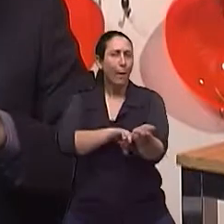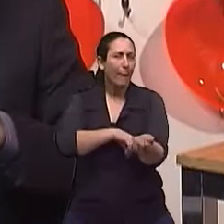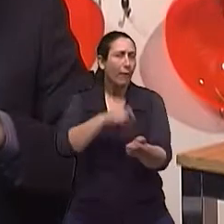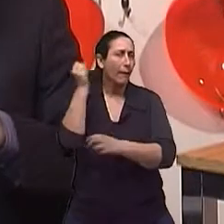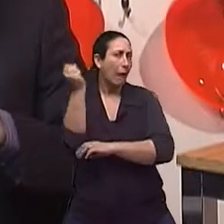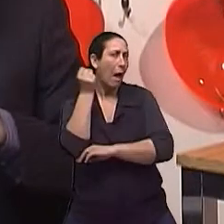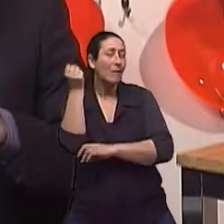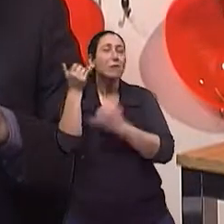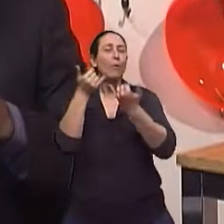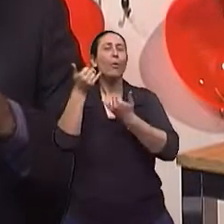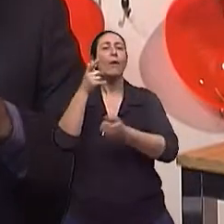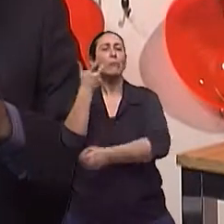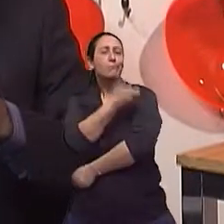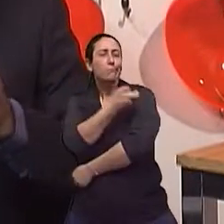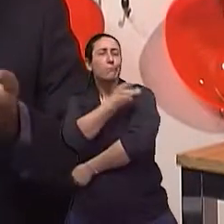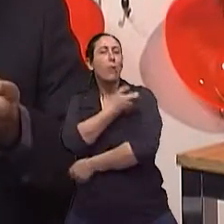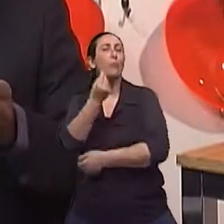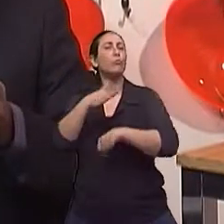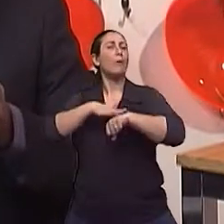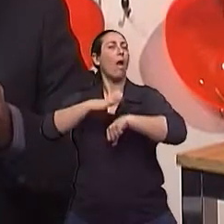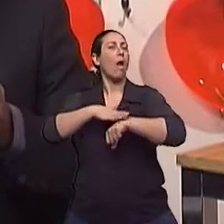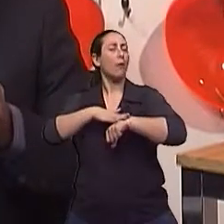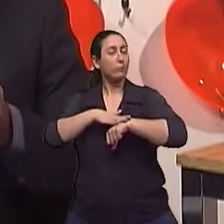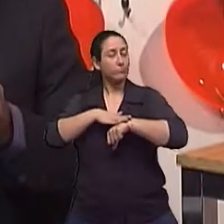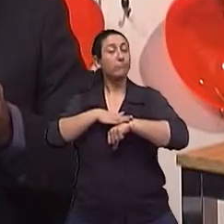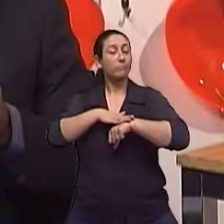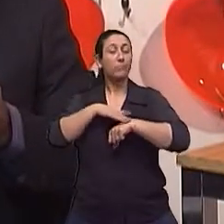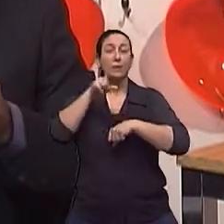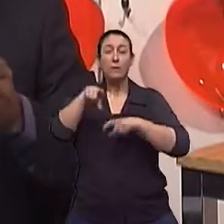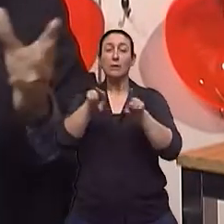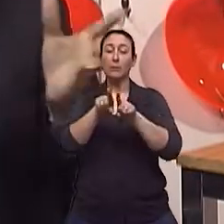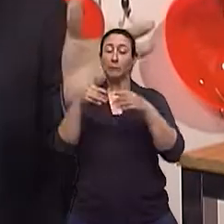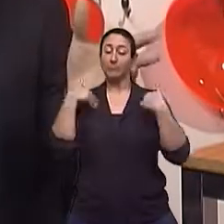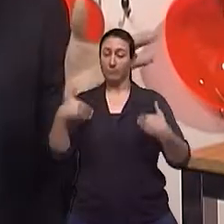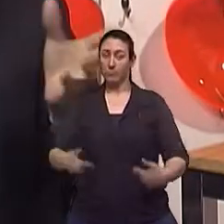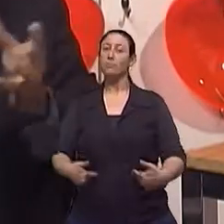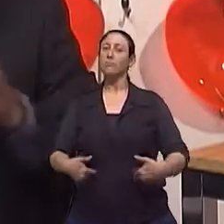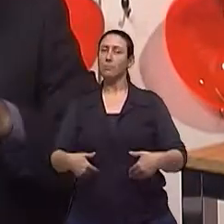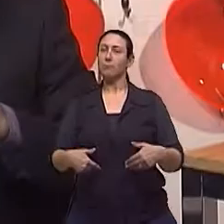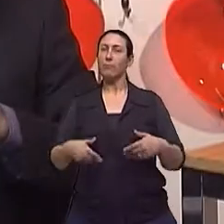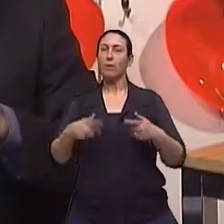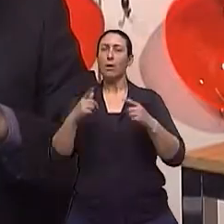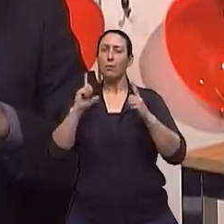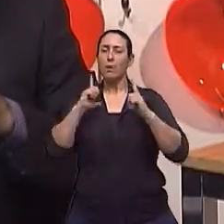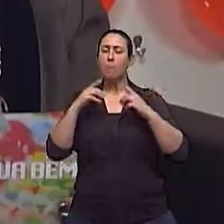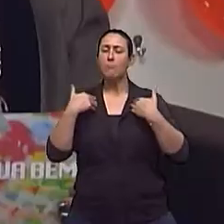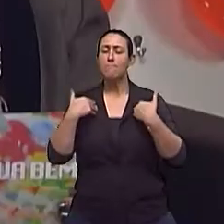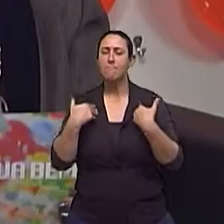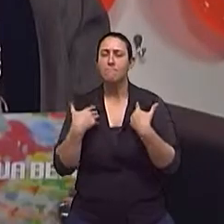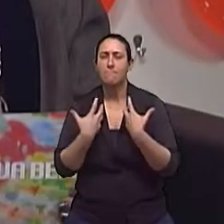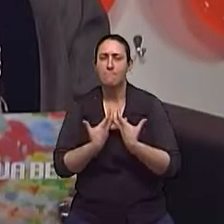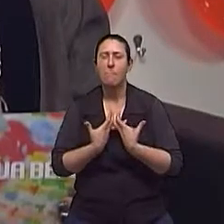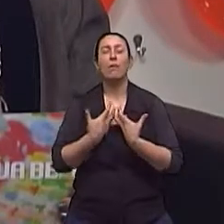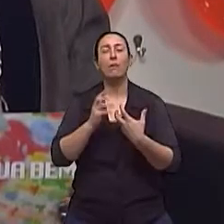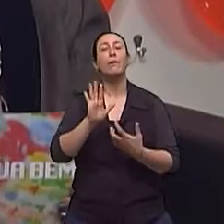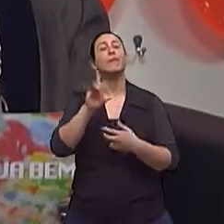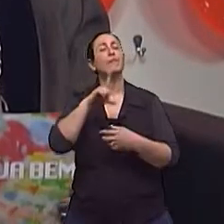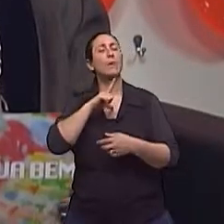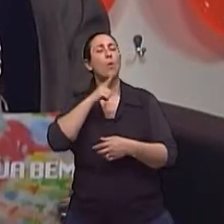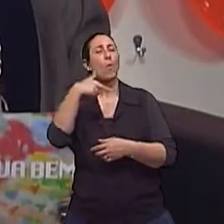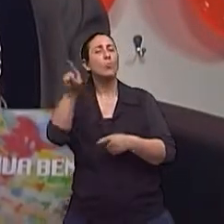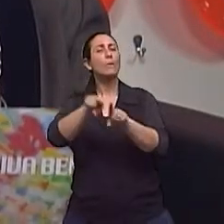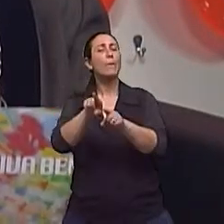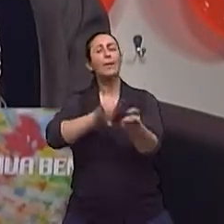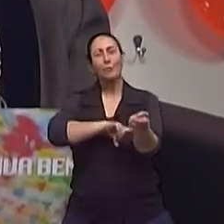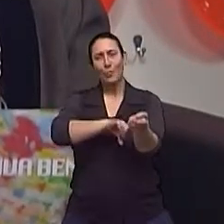já usa insulina há muito tempo. Então, a hipotensão postural é uma outra doença. O diabetes, né? O diabetes mais grave, insulino